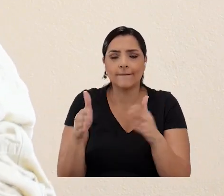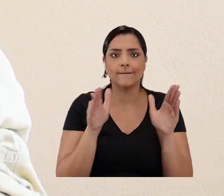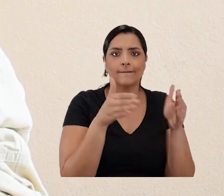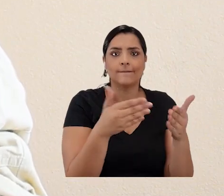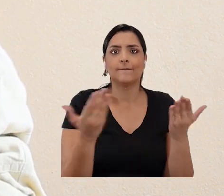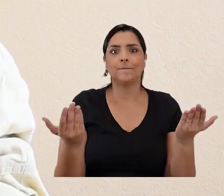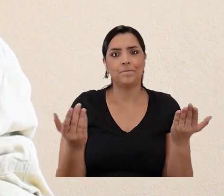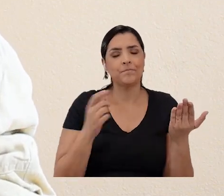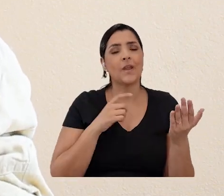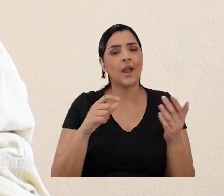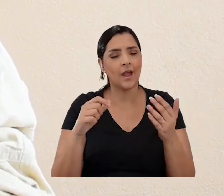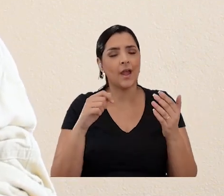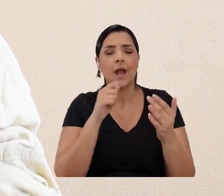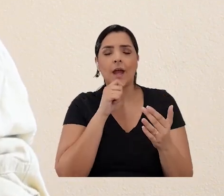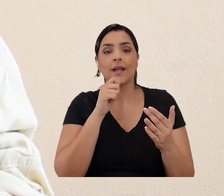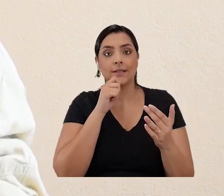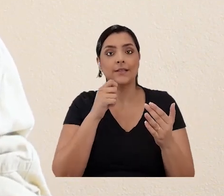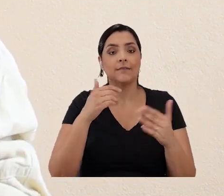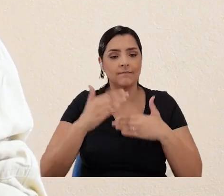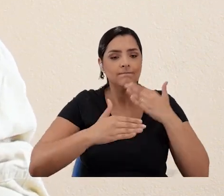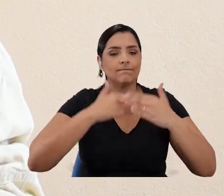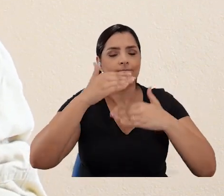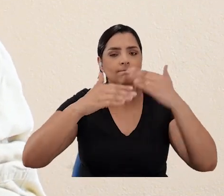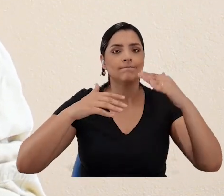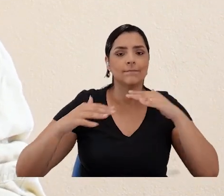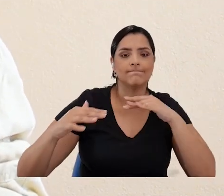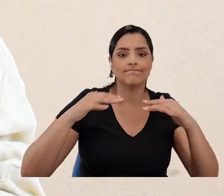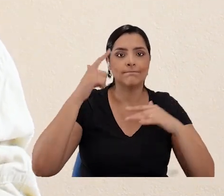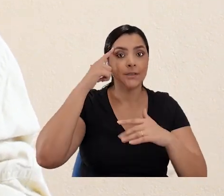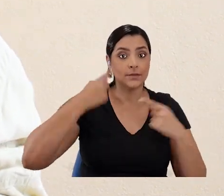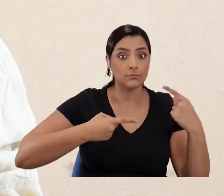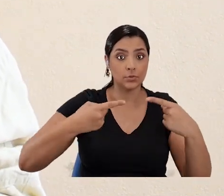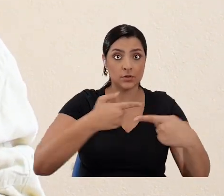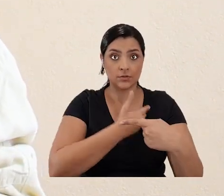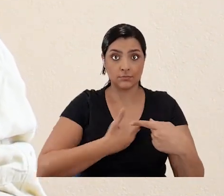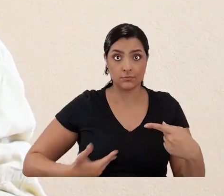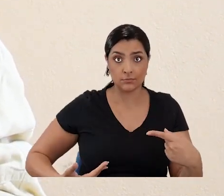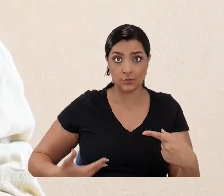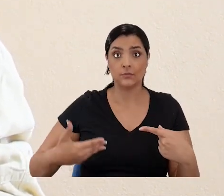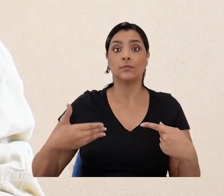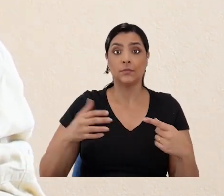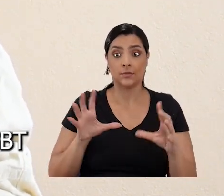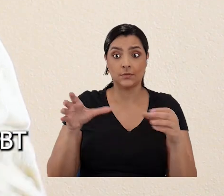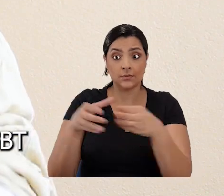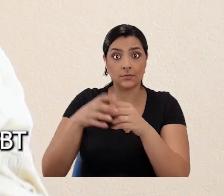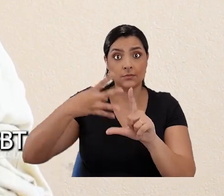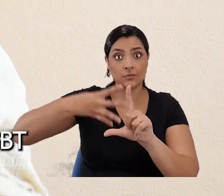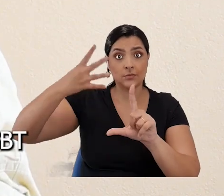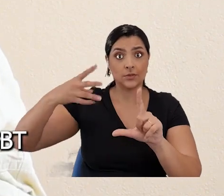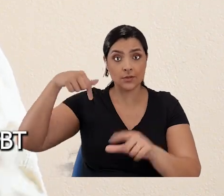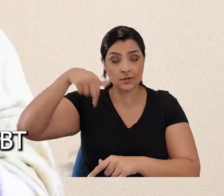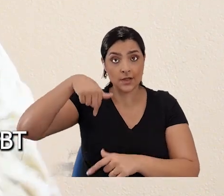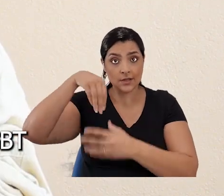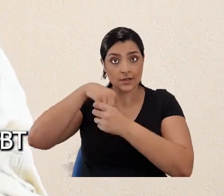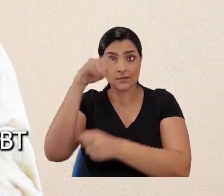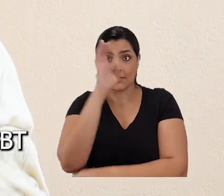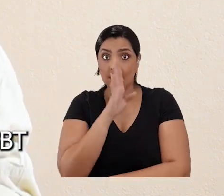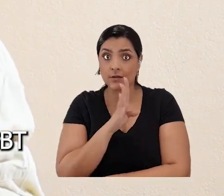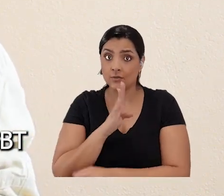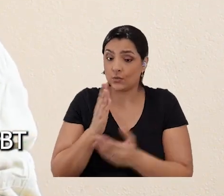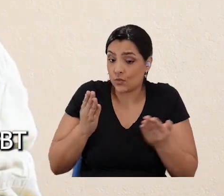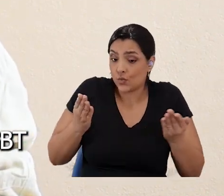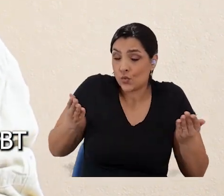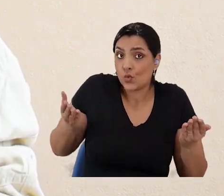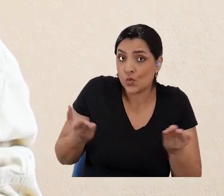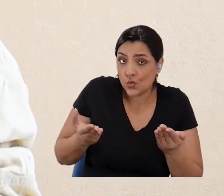que a gente ainda tem algumas movimentações importantes a se fazer e pensar a política pública para a população LGBT nesse contexto. No Brasil,